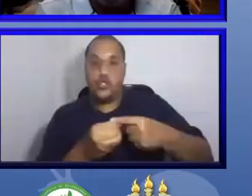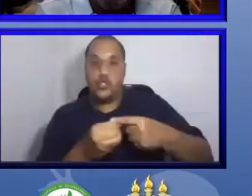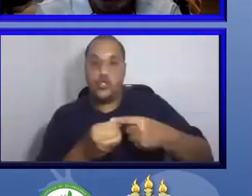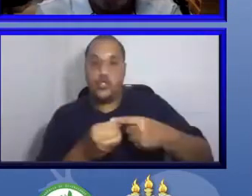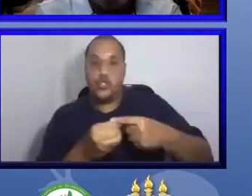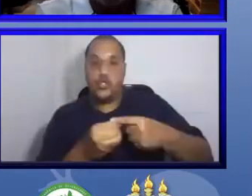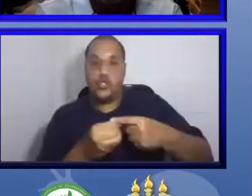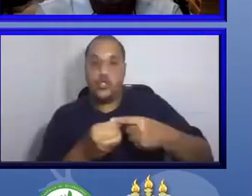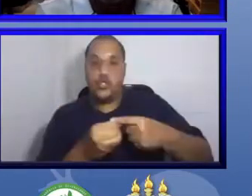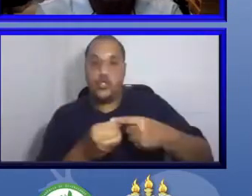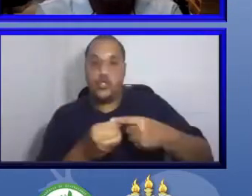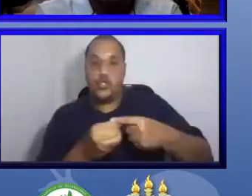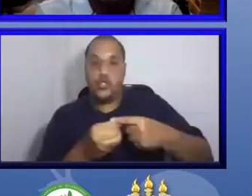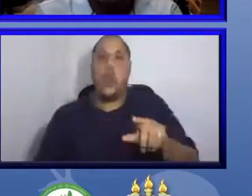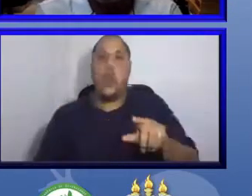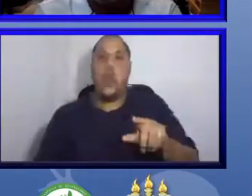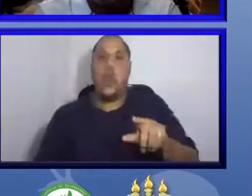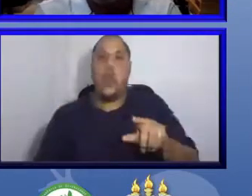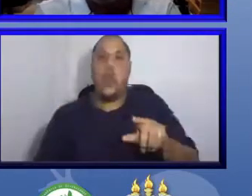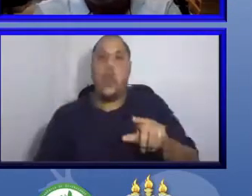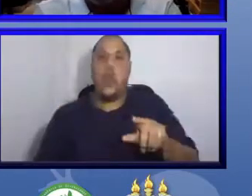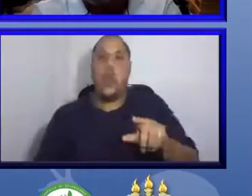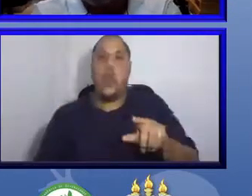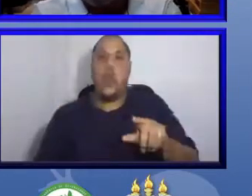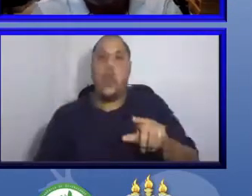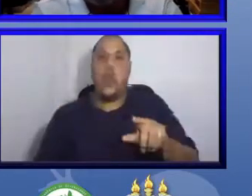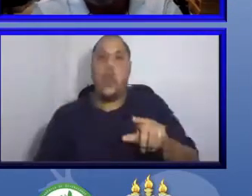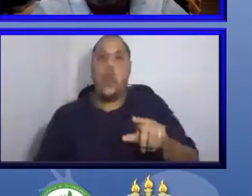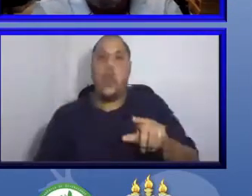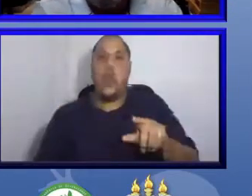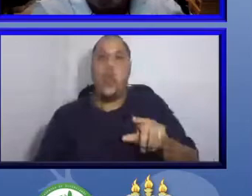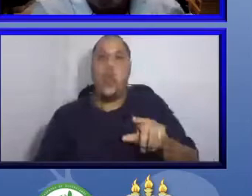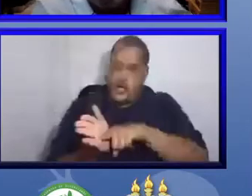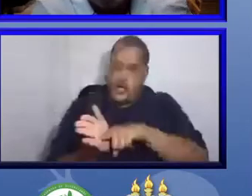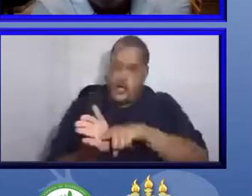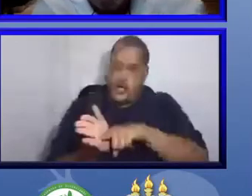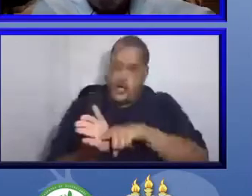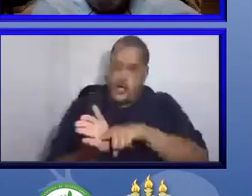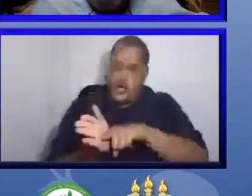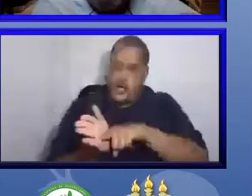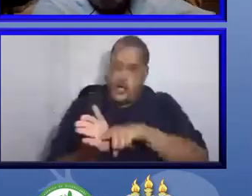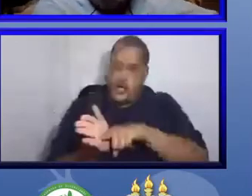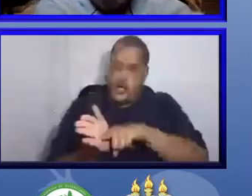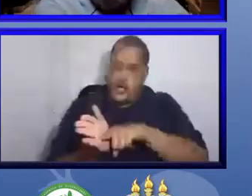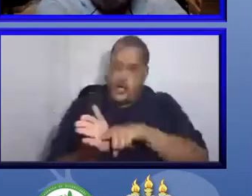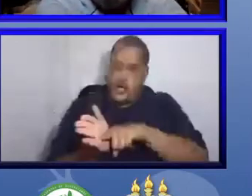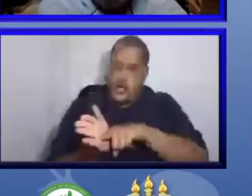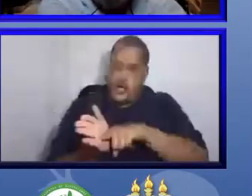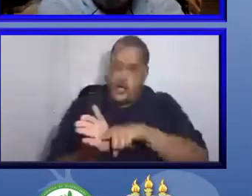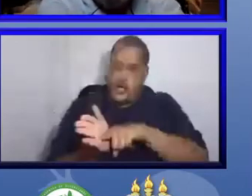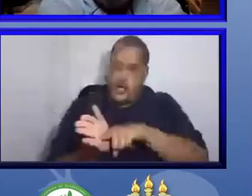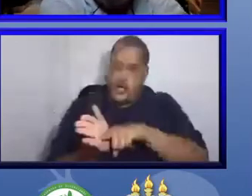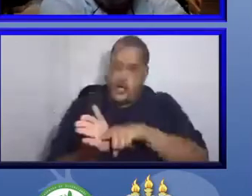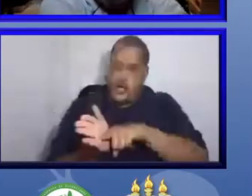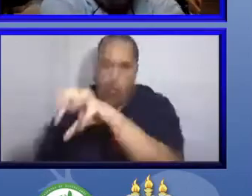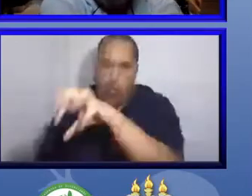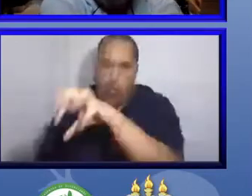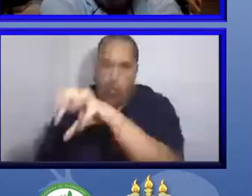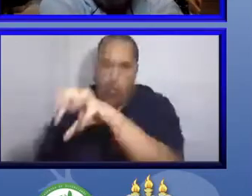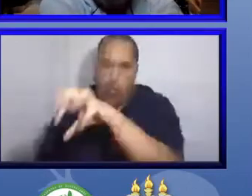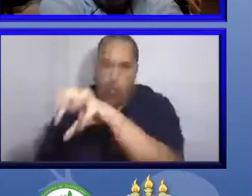somente uma instituição, ele escolheu uma instituição como a principal, mas, de acordo com o recurso